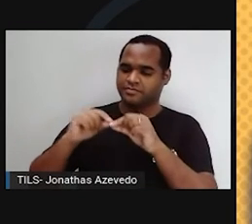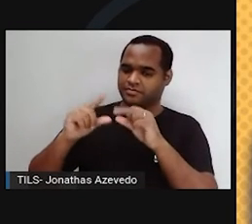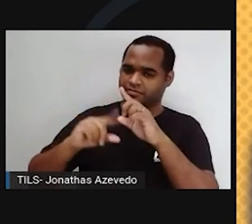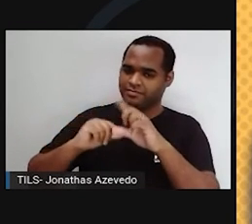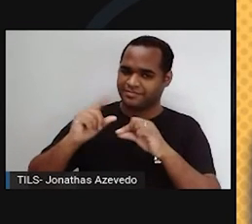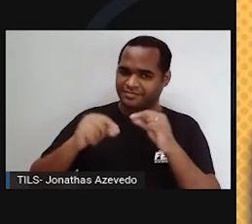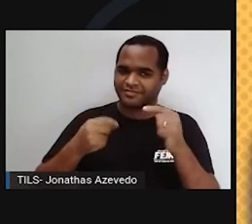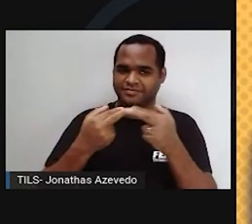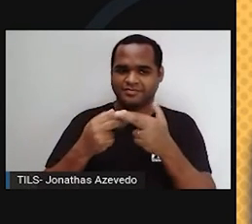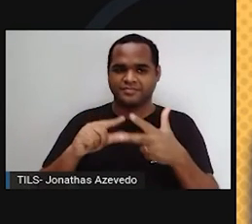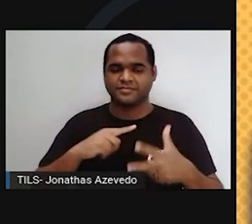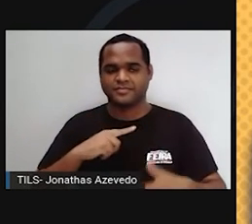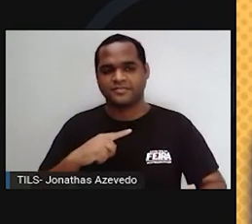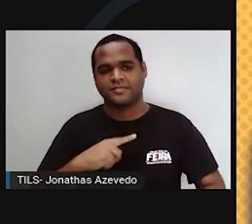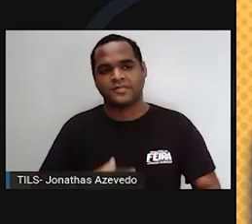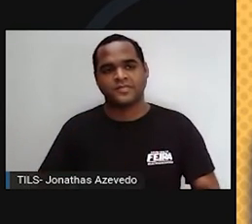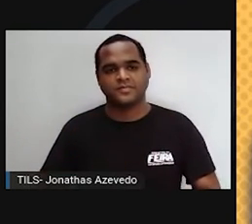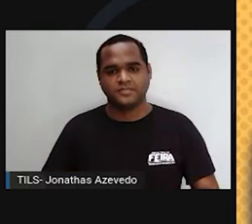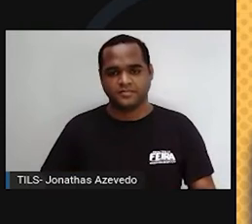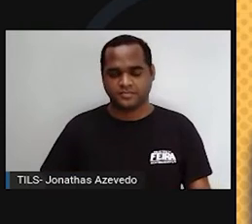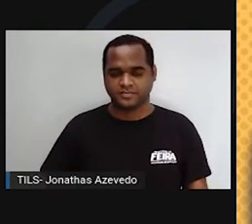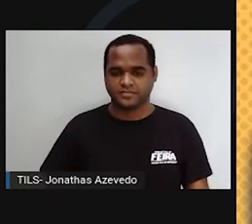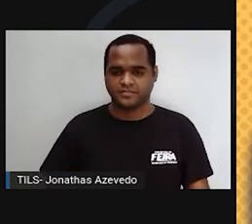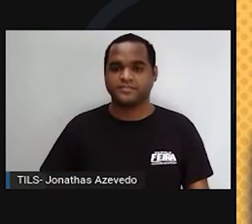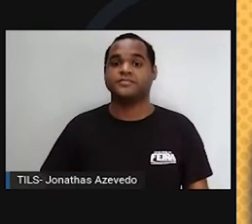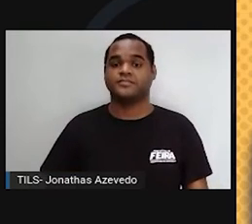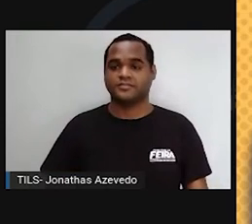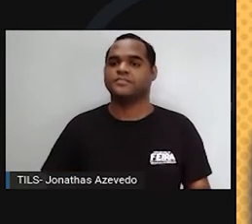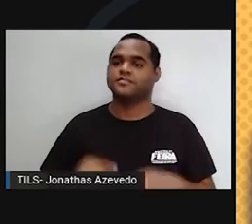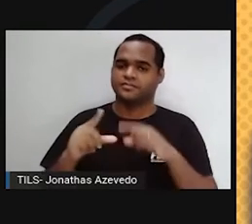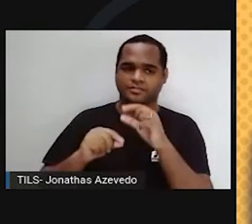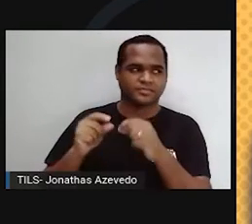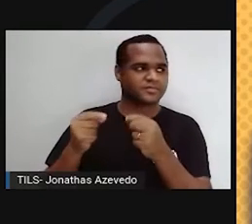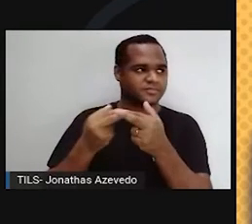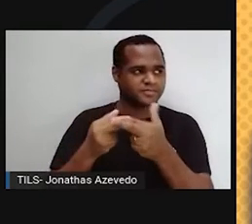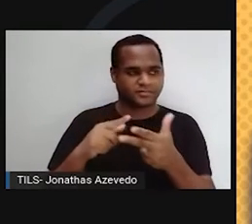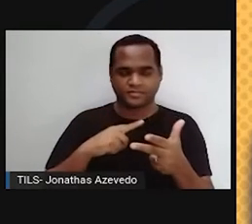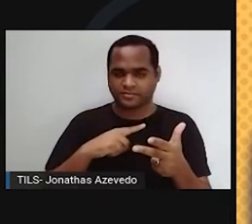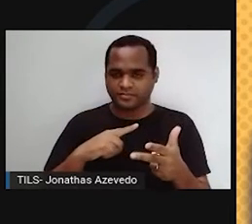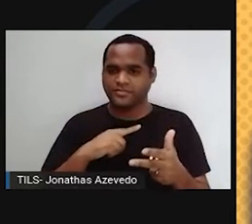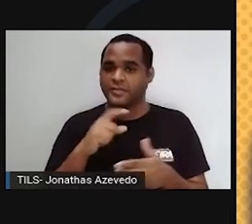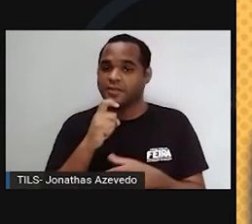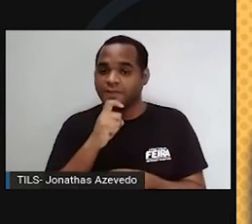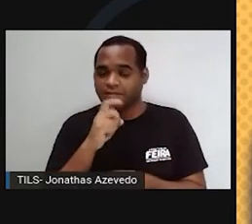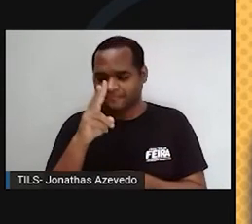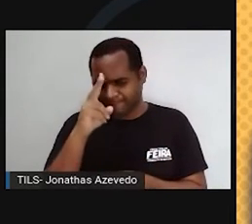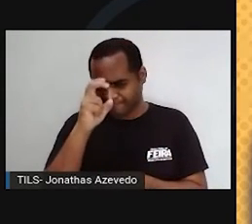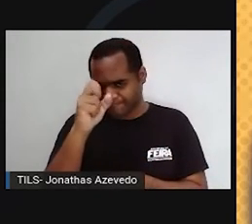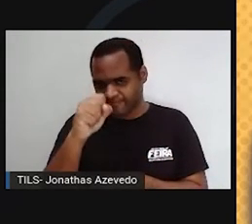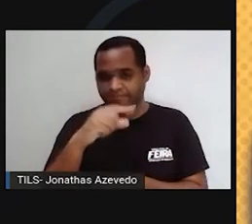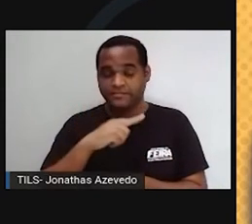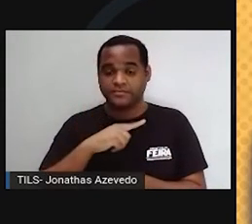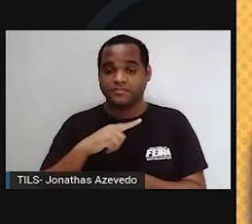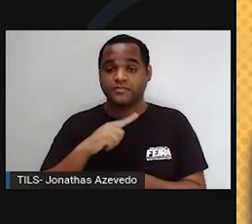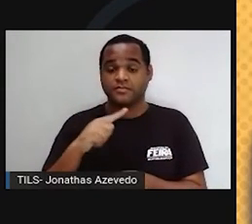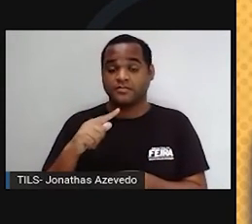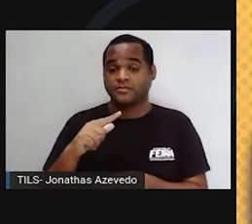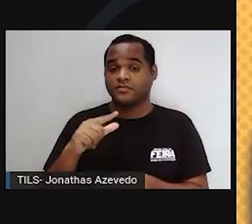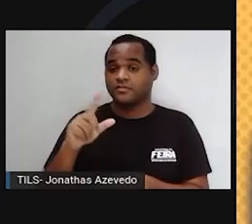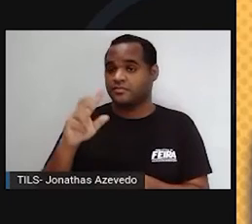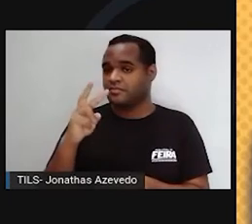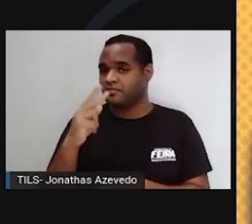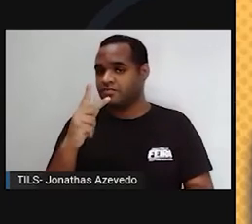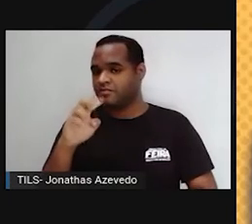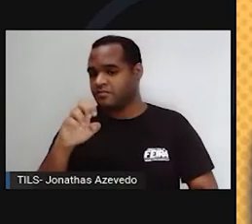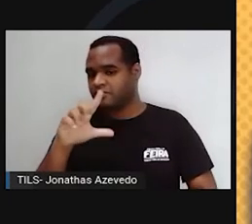humano. As estrelas nascem em nuvens enormes e frias, feitas de gás de hidrogênio, hélio